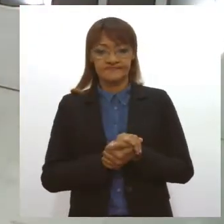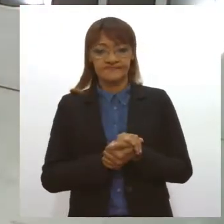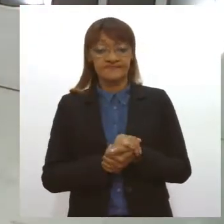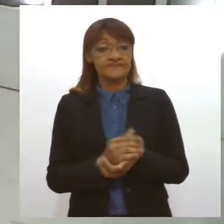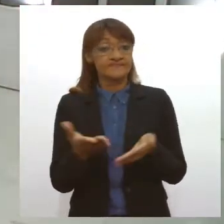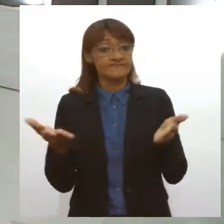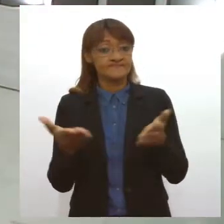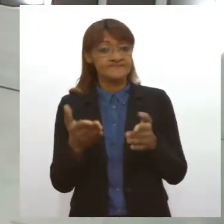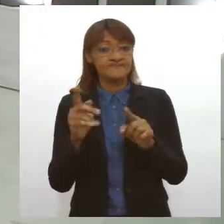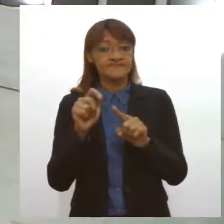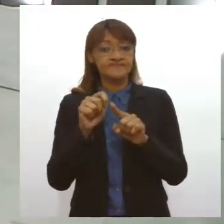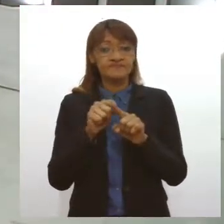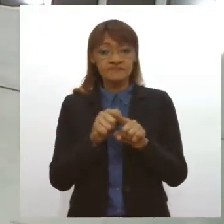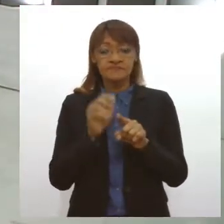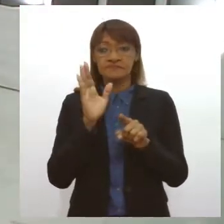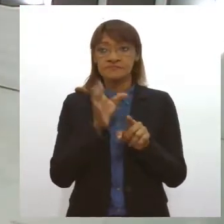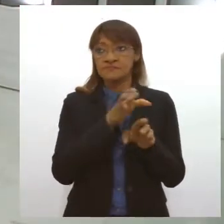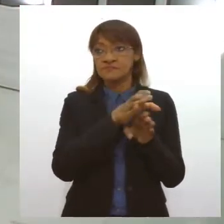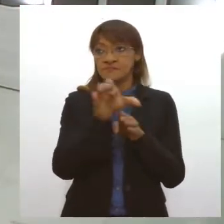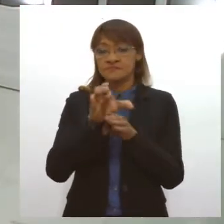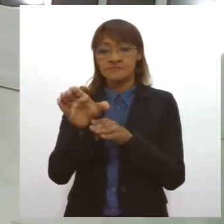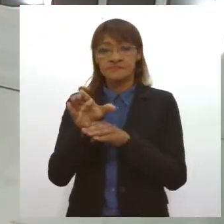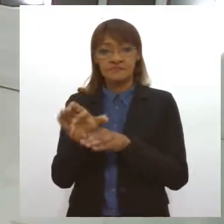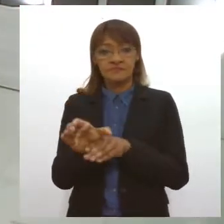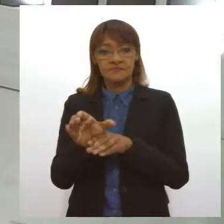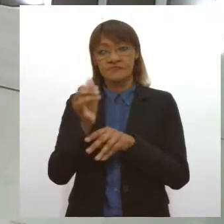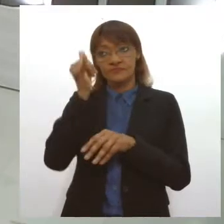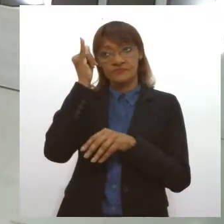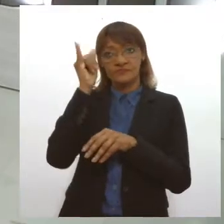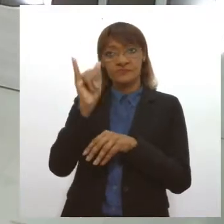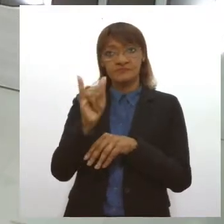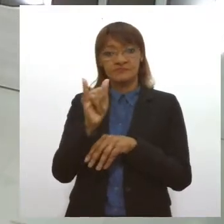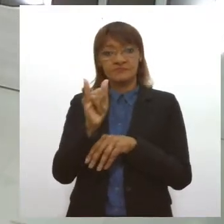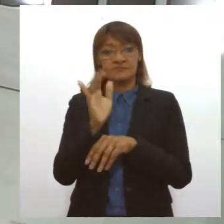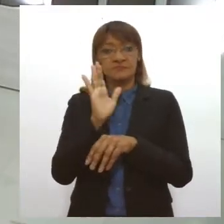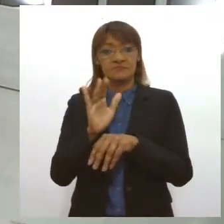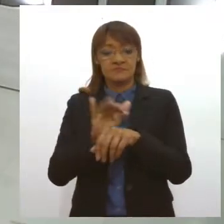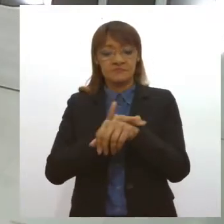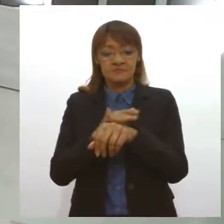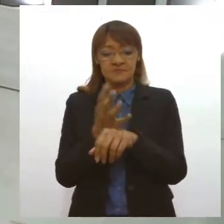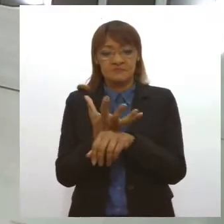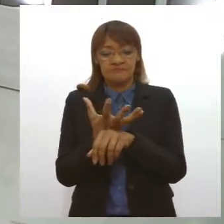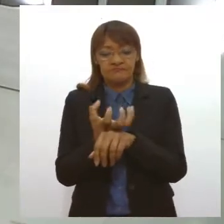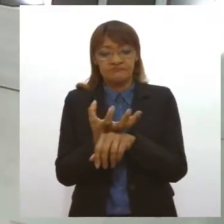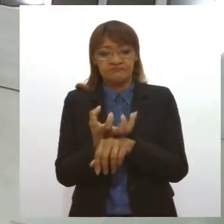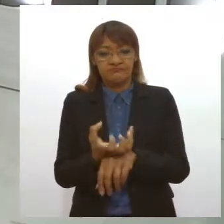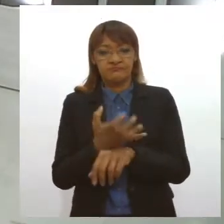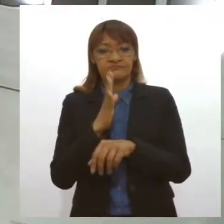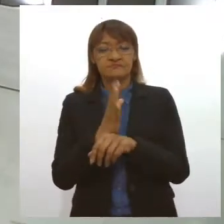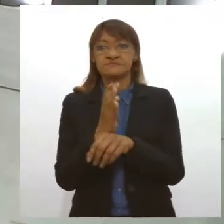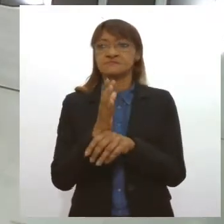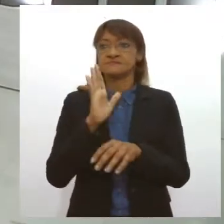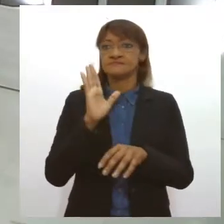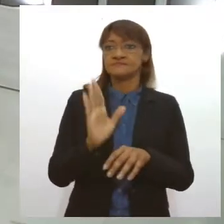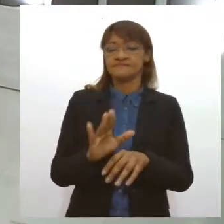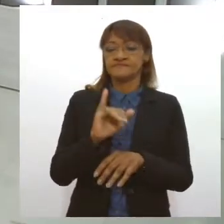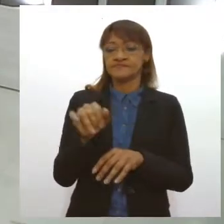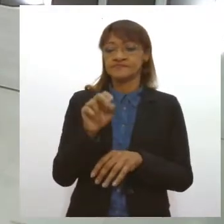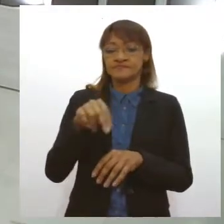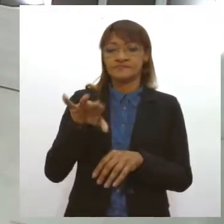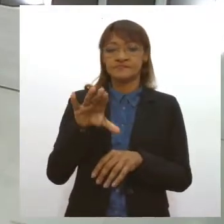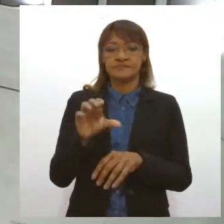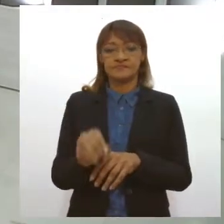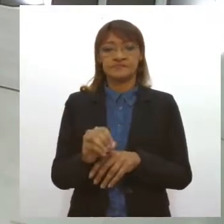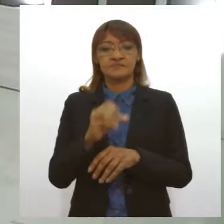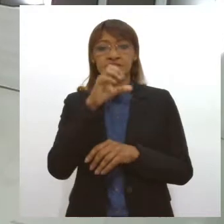no mês de conscientização e prevenção de queimaduras do Junho Laranja. Em tempos de pandemia da Covid-19, o uso